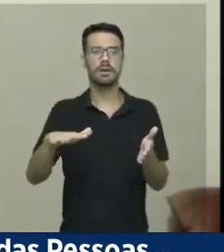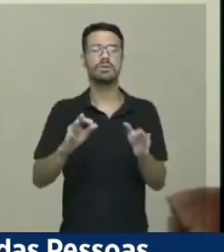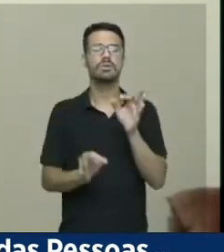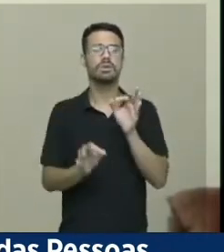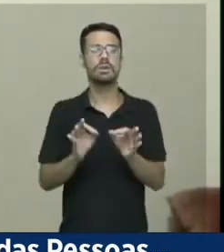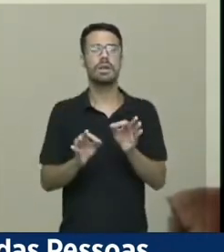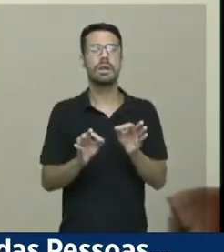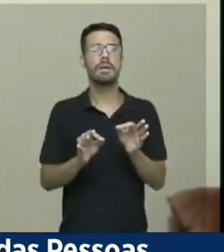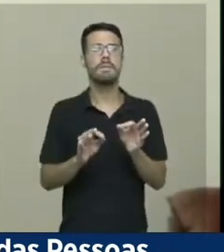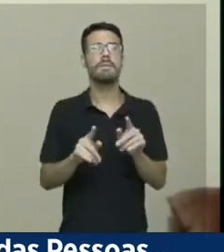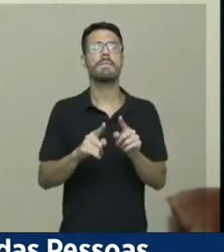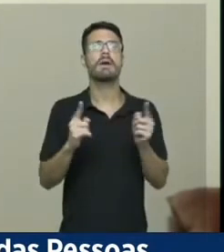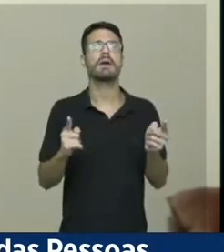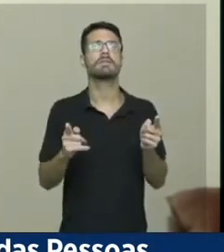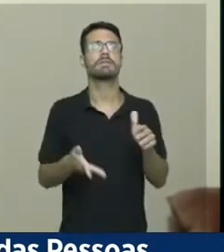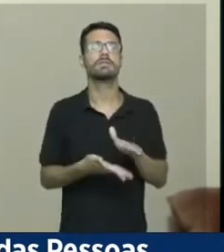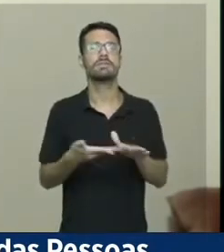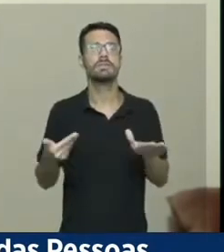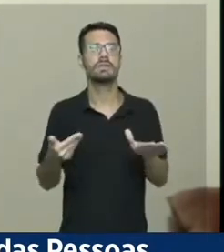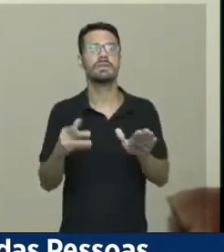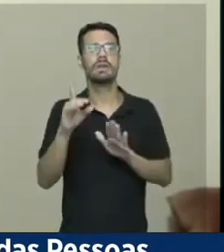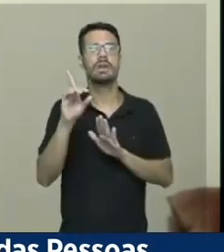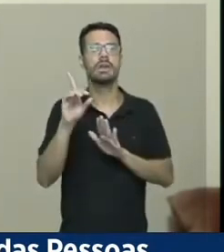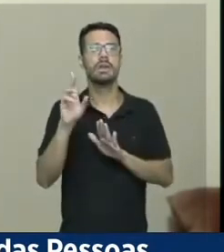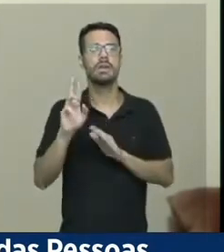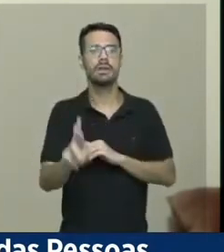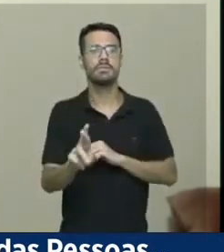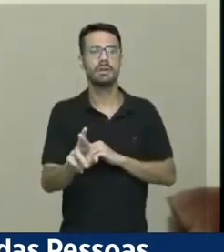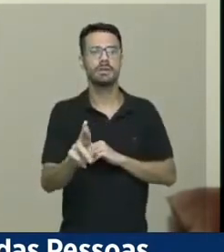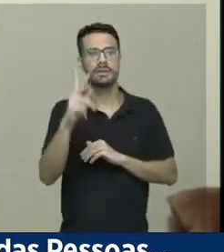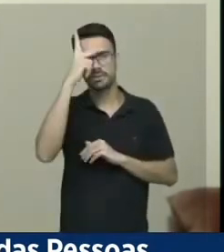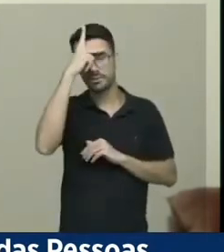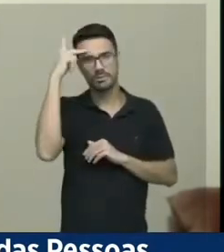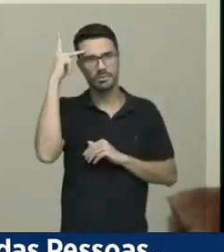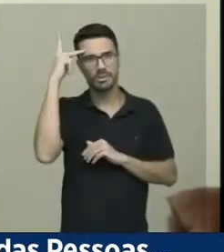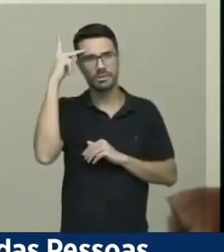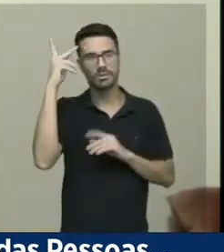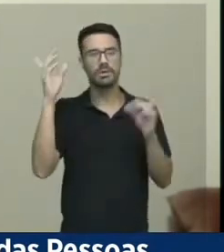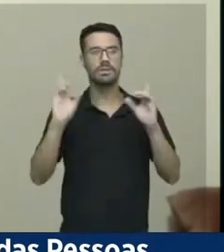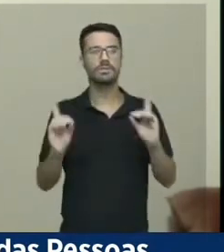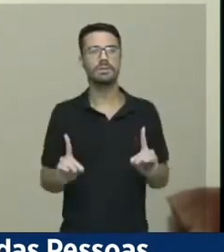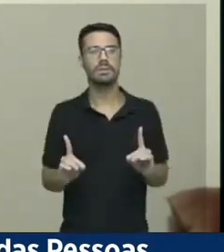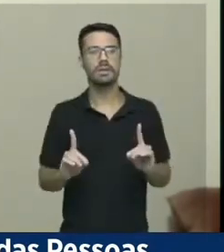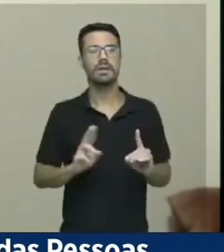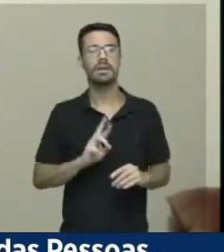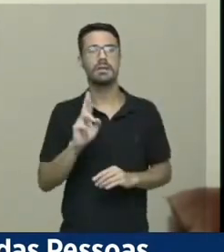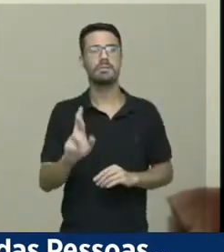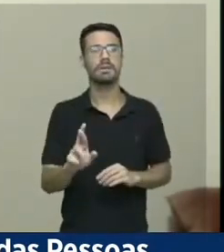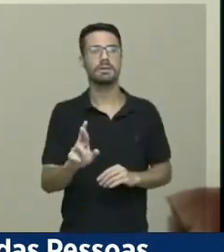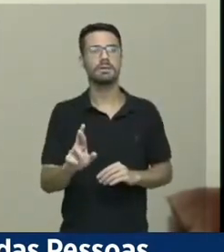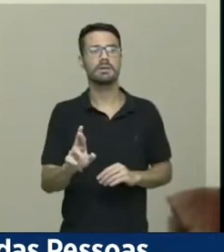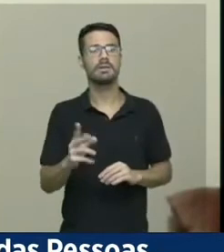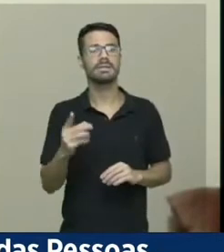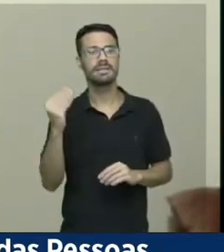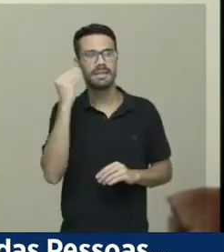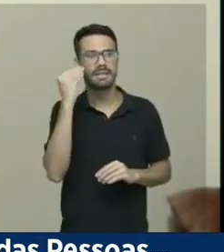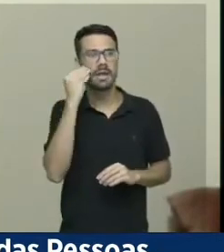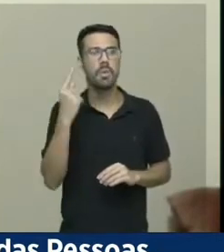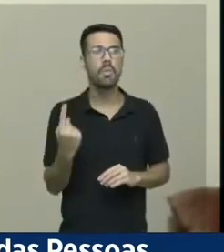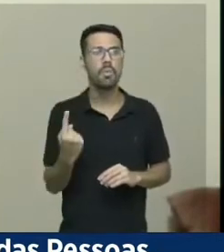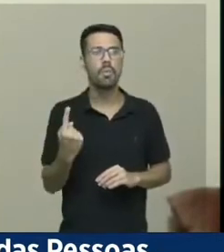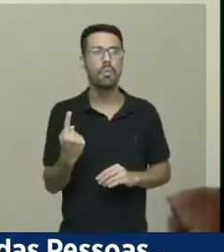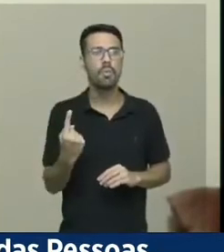Mas aí se retira representação de deficiência física e representação de conselhos. Ou seja, para tentar contemplar uma representação